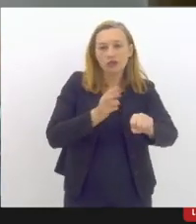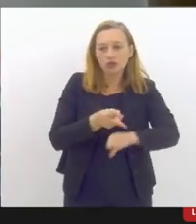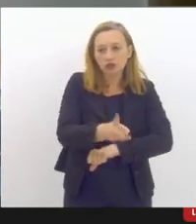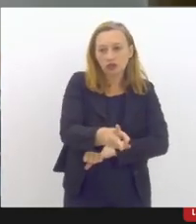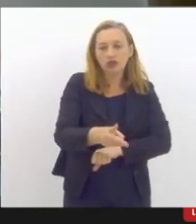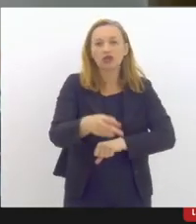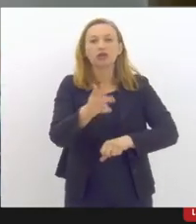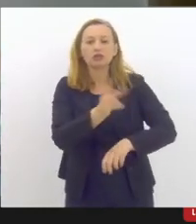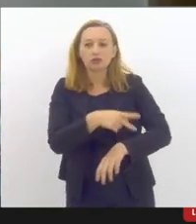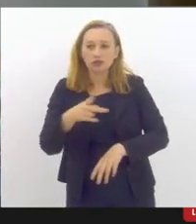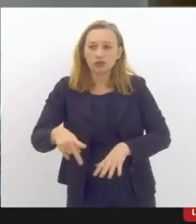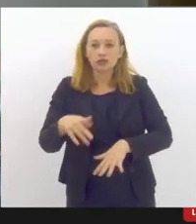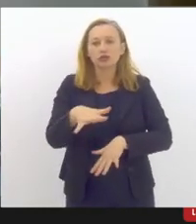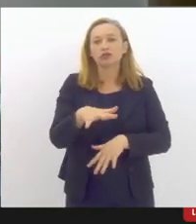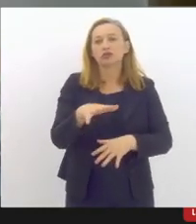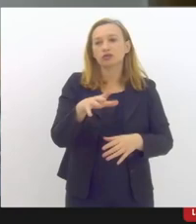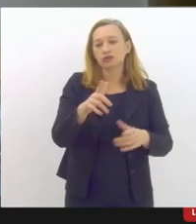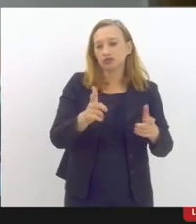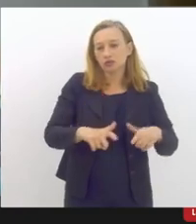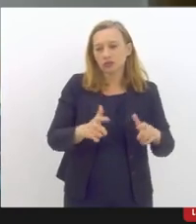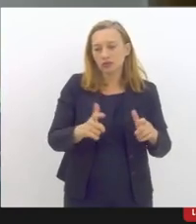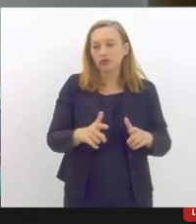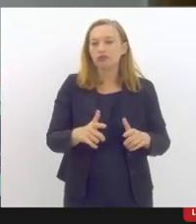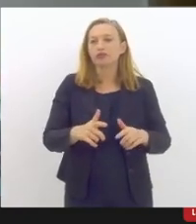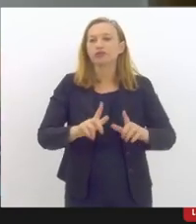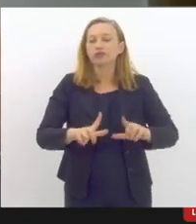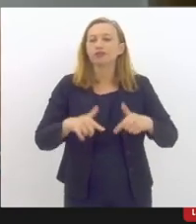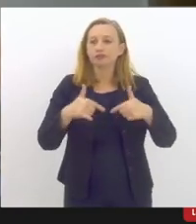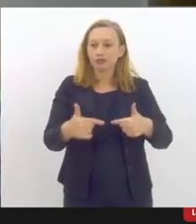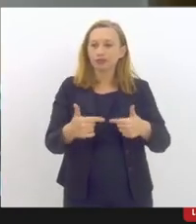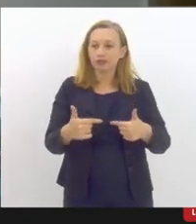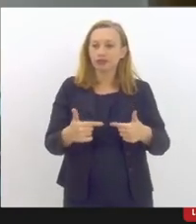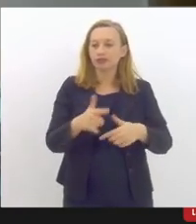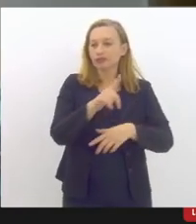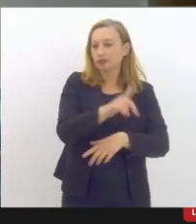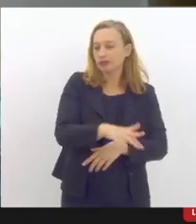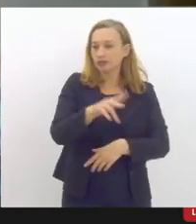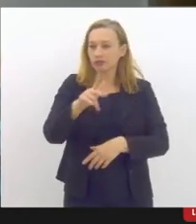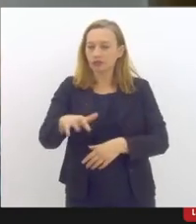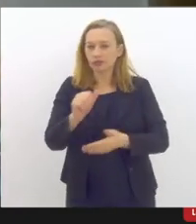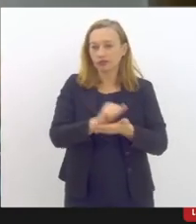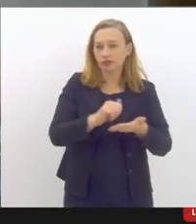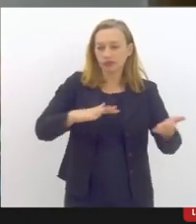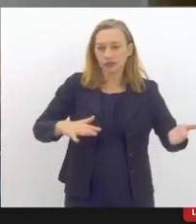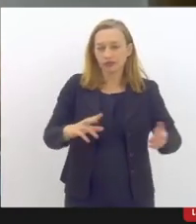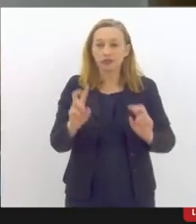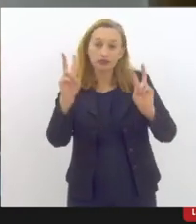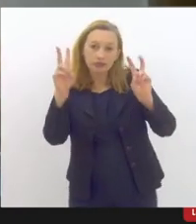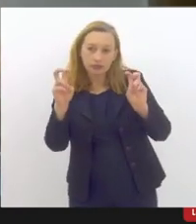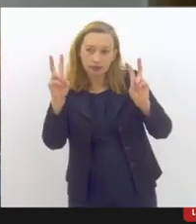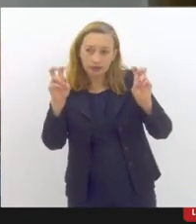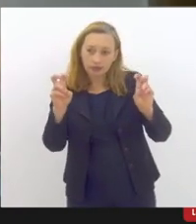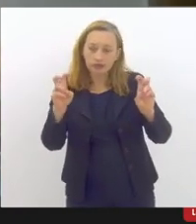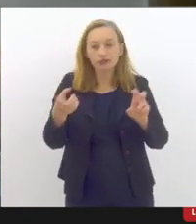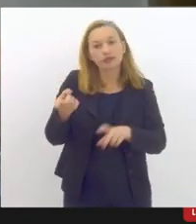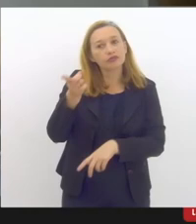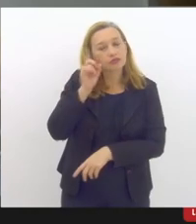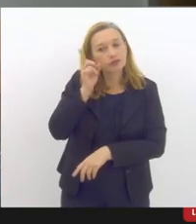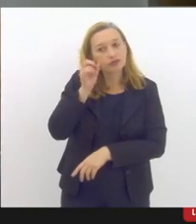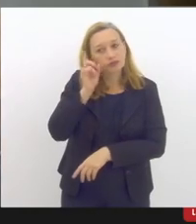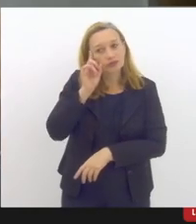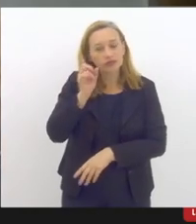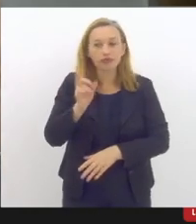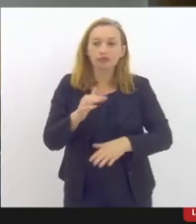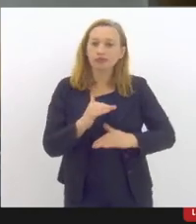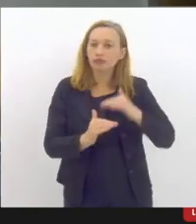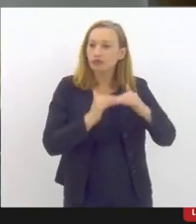esses professores da rede, né? Para atuar em diversas atividades e situações cotidianas, desde o